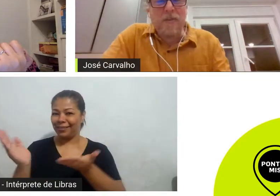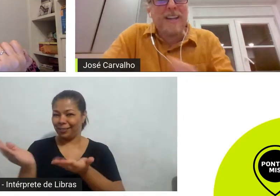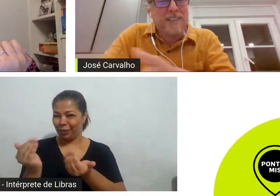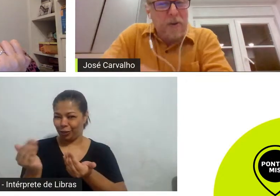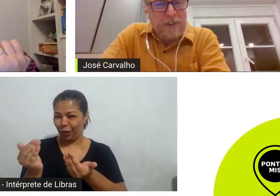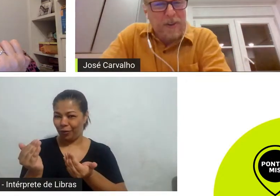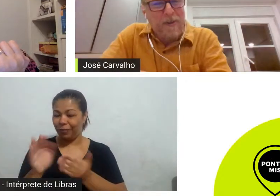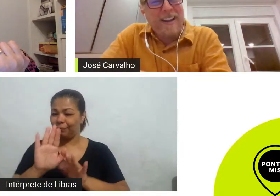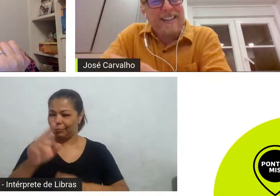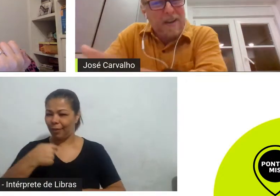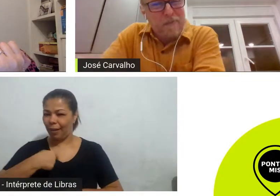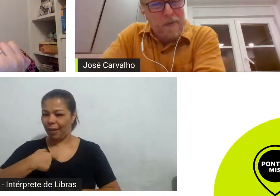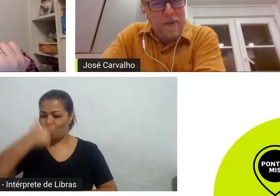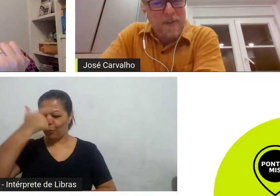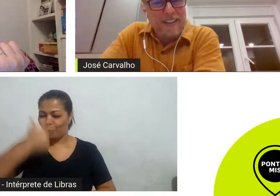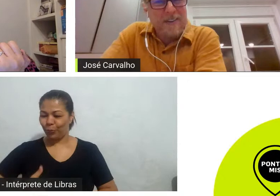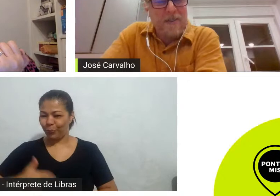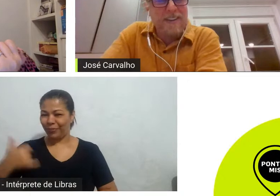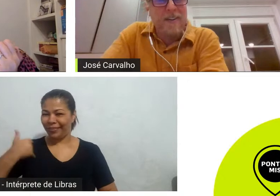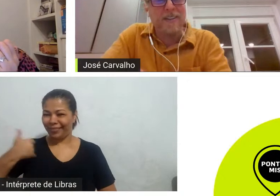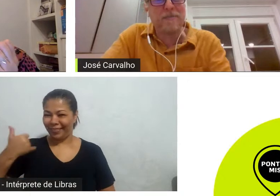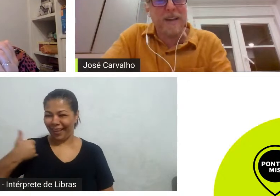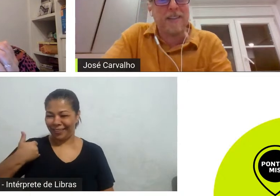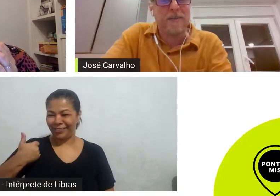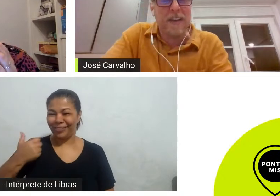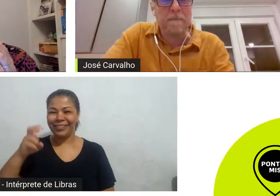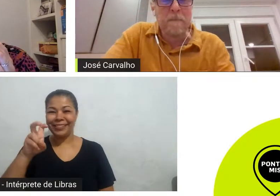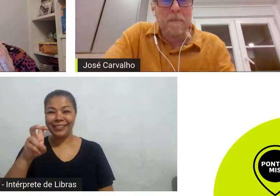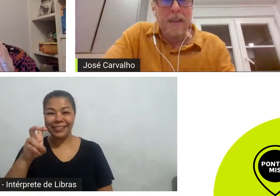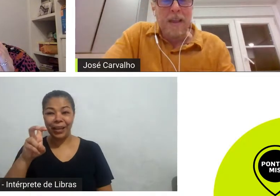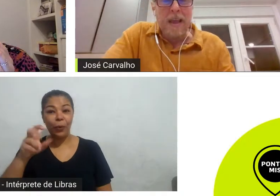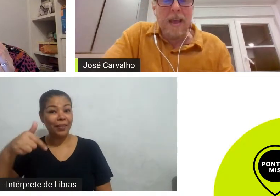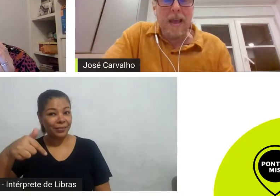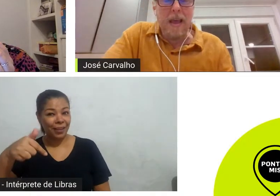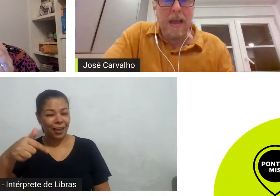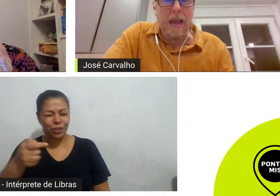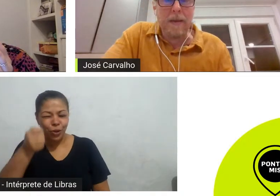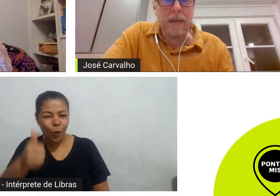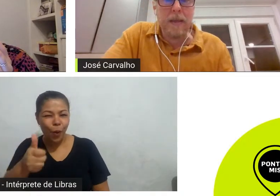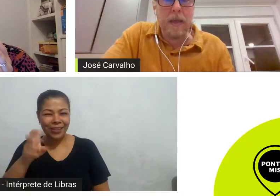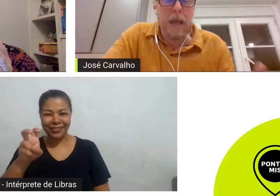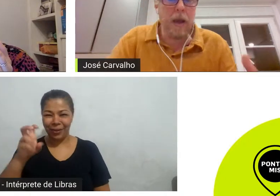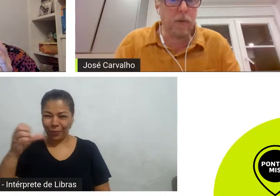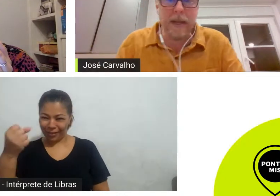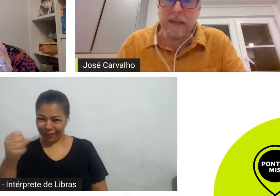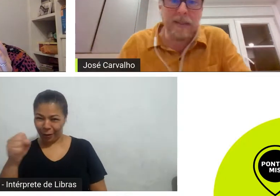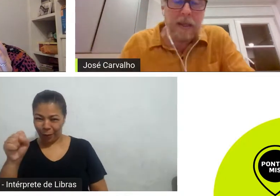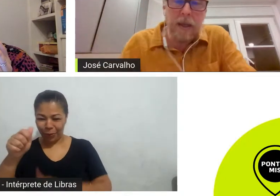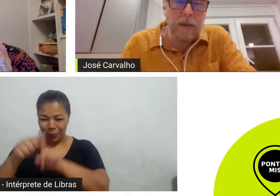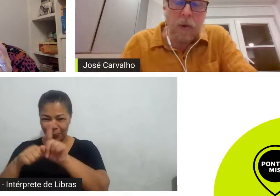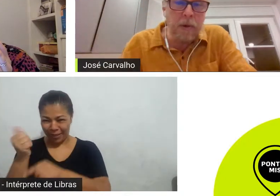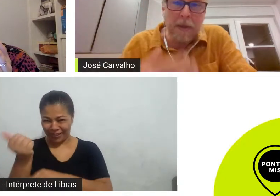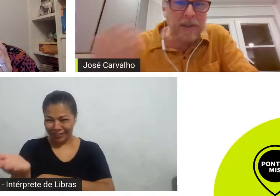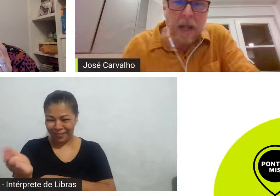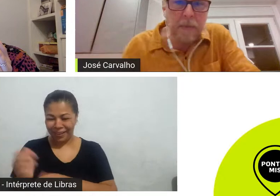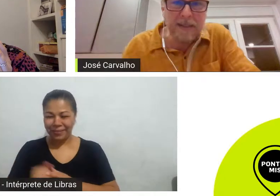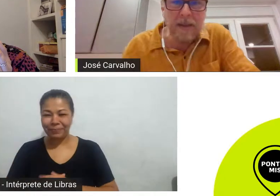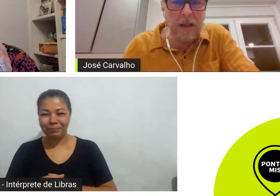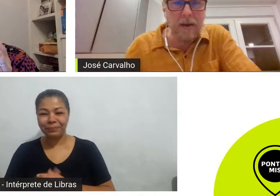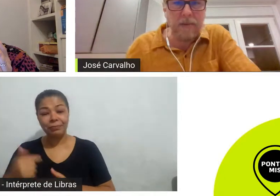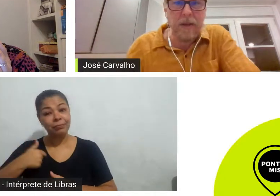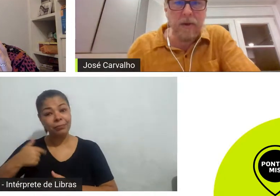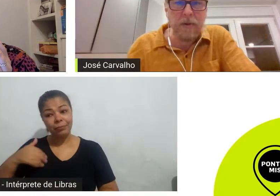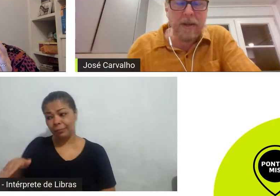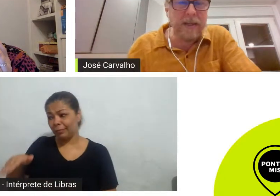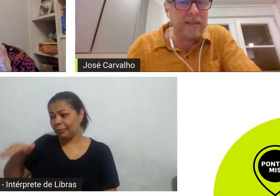58 agora daqui a pouco eu faço 58 mês que vem e eu cresci com o imaginário